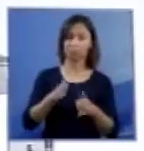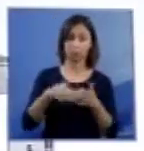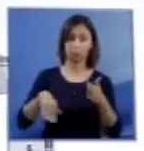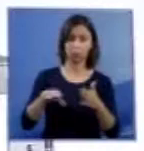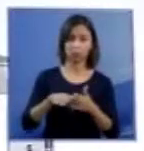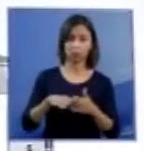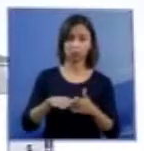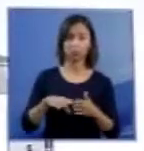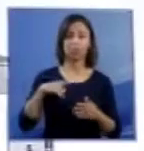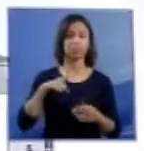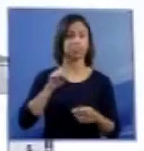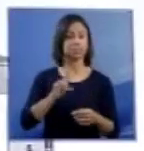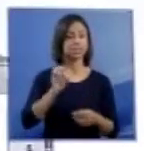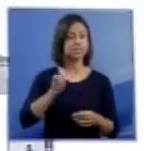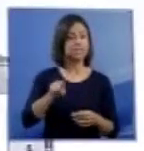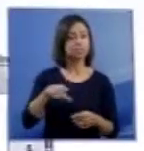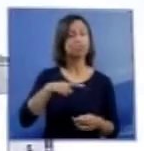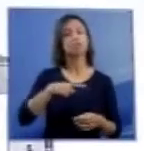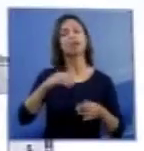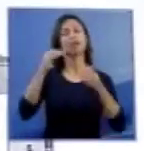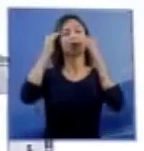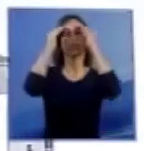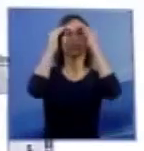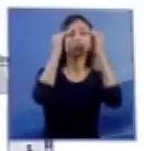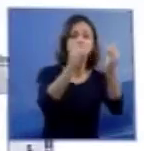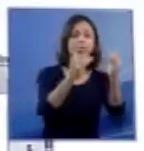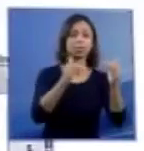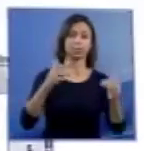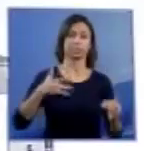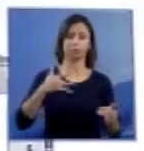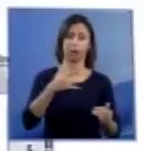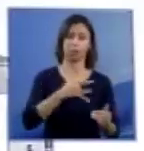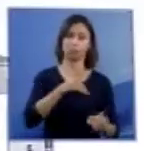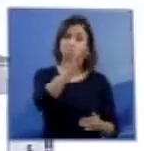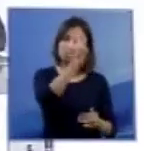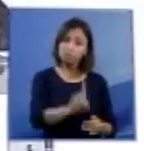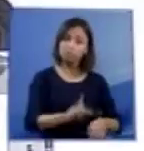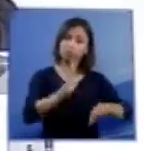isto predominantemente diz respeito à saúde e ao direito da mulher.